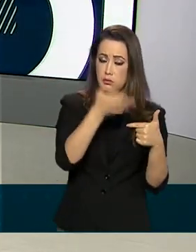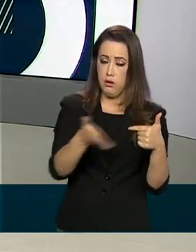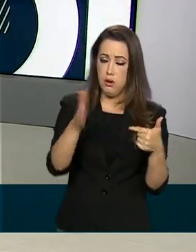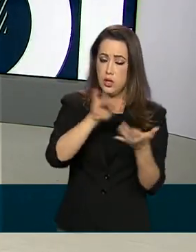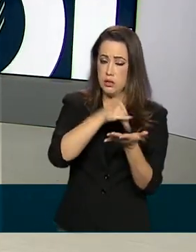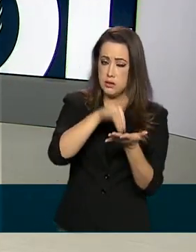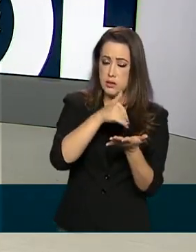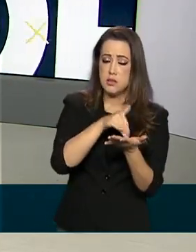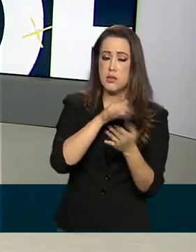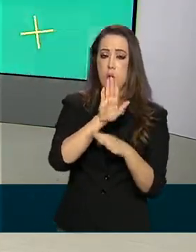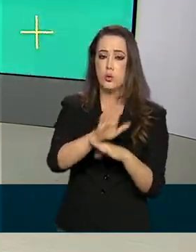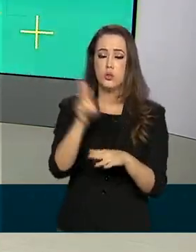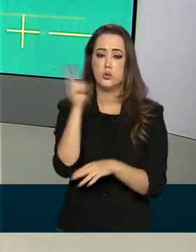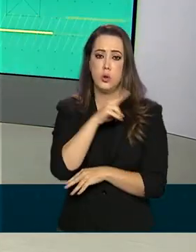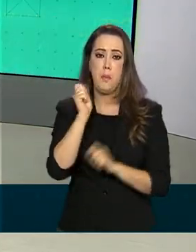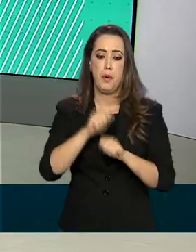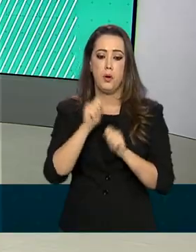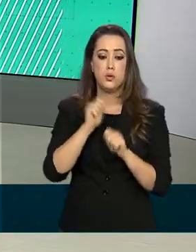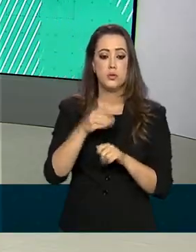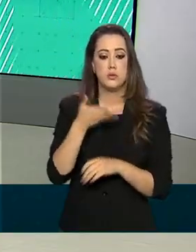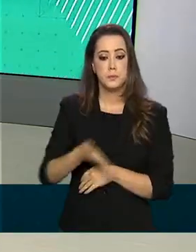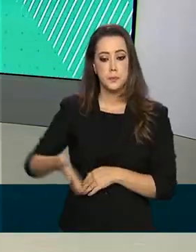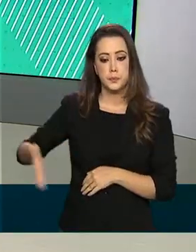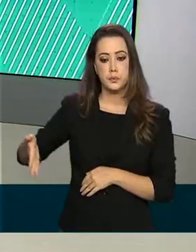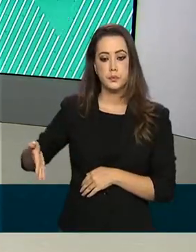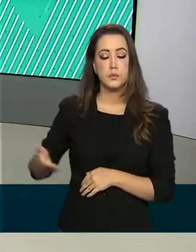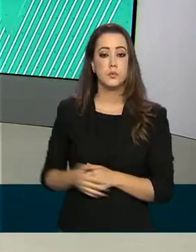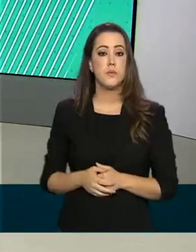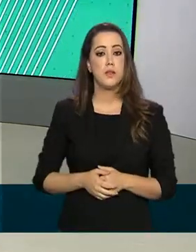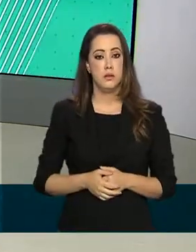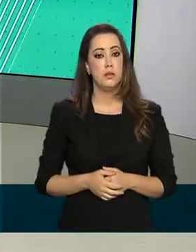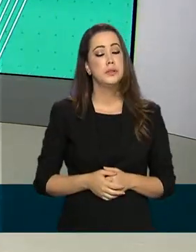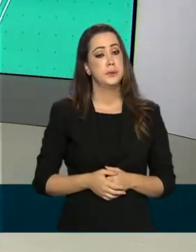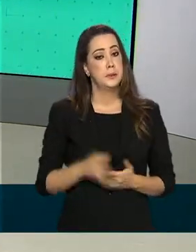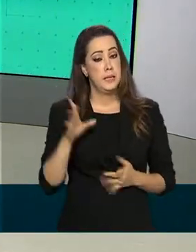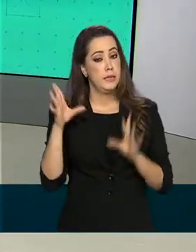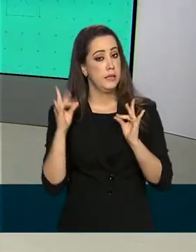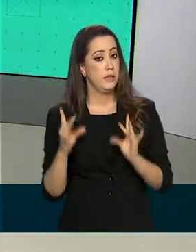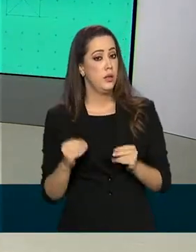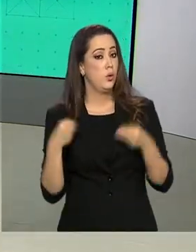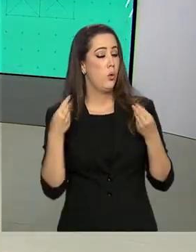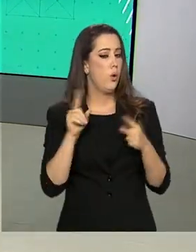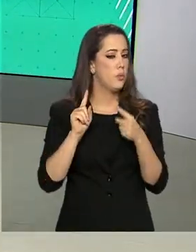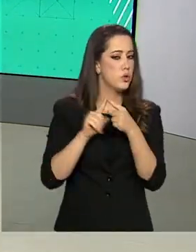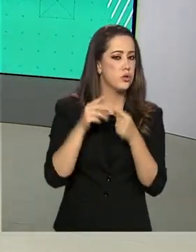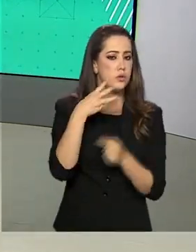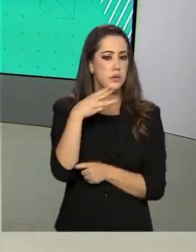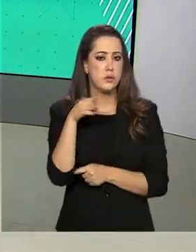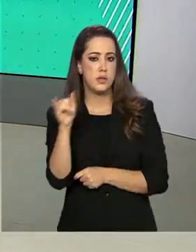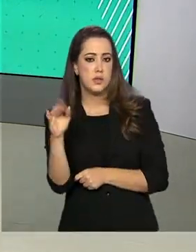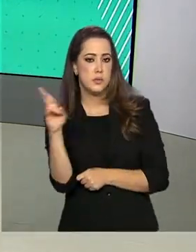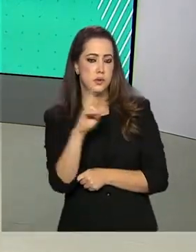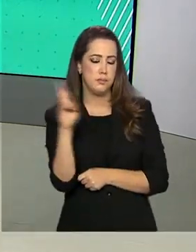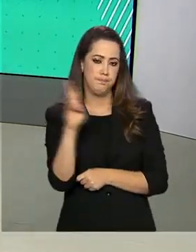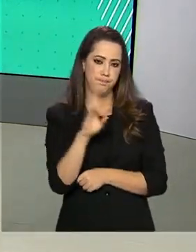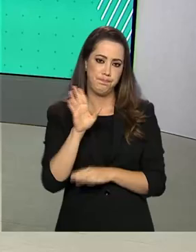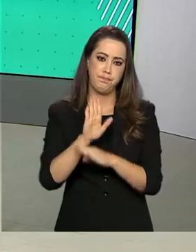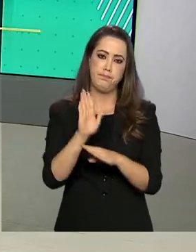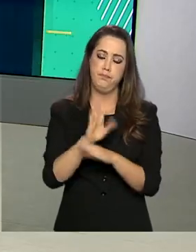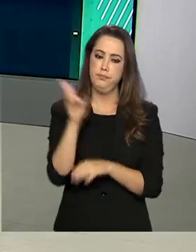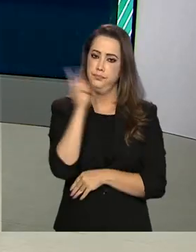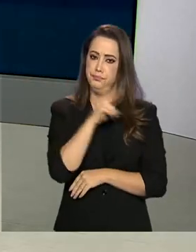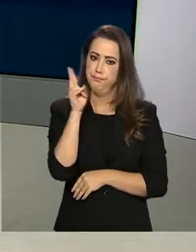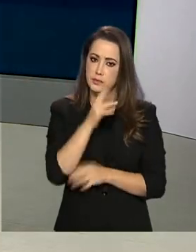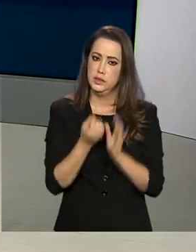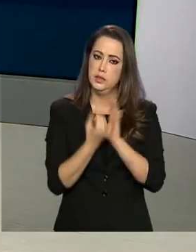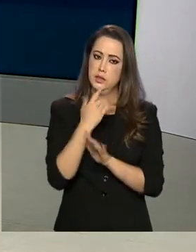pela plataforma Mais Brasil, do governo federal. Frias detalhou qual será a destinação dos 3 bilhões de reais do auxílio